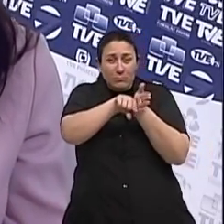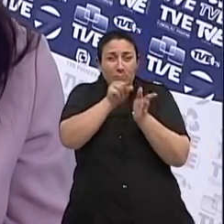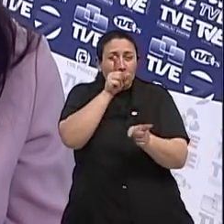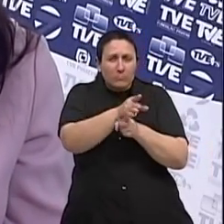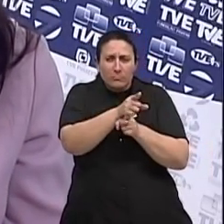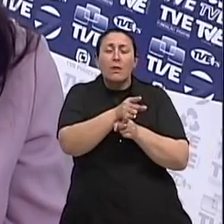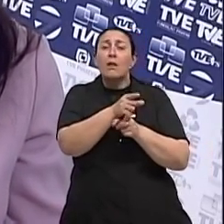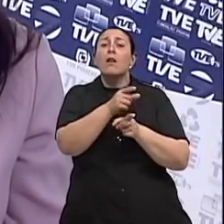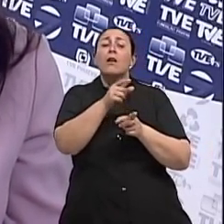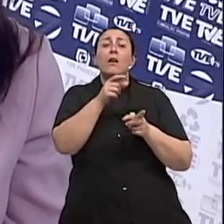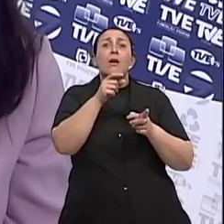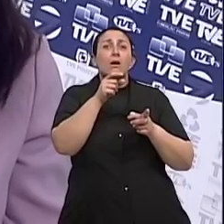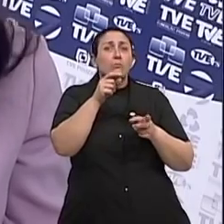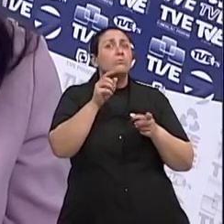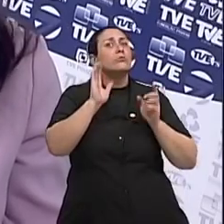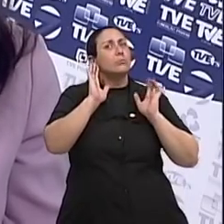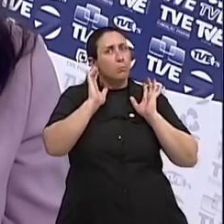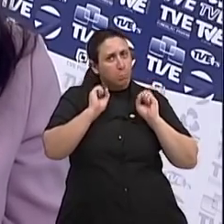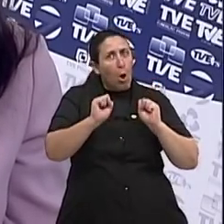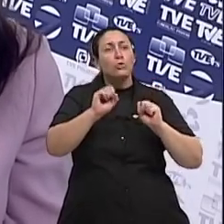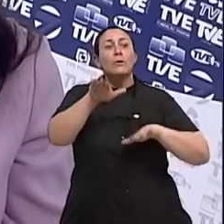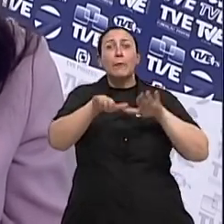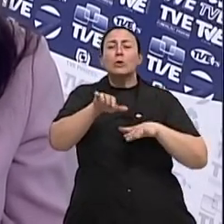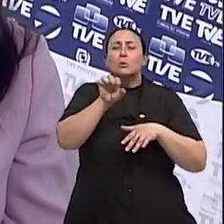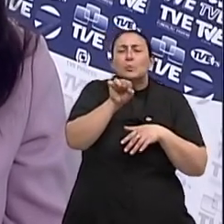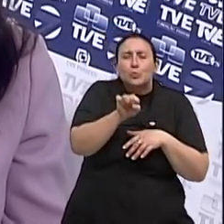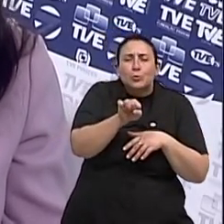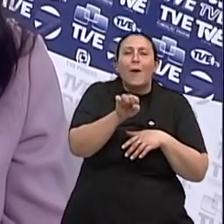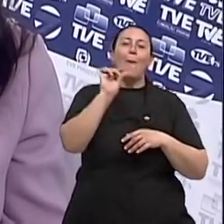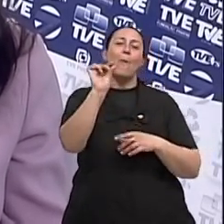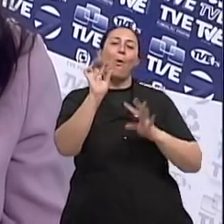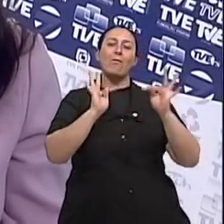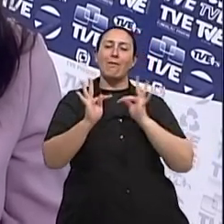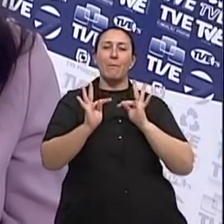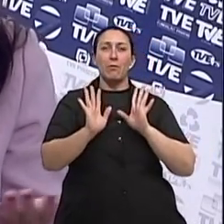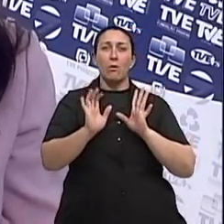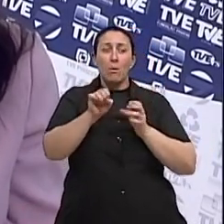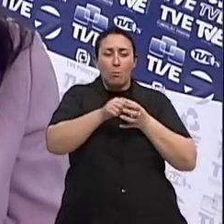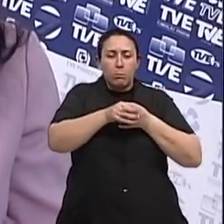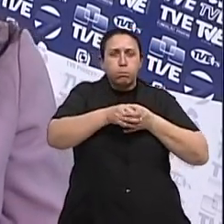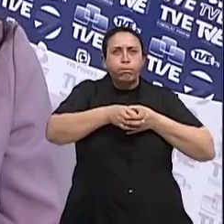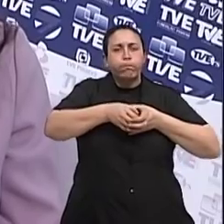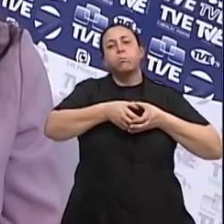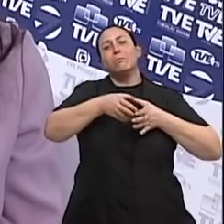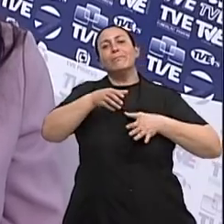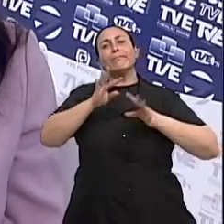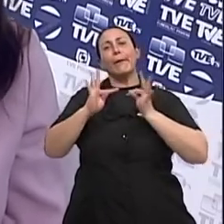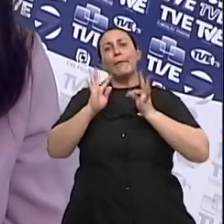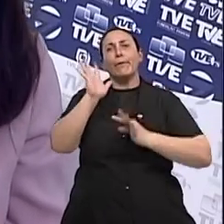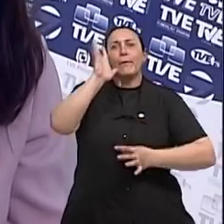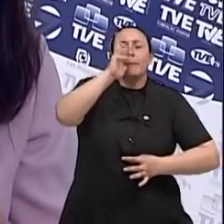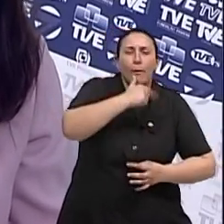vai influenciar no tamanho do tratamento e das sequelas. Por isso que a gente chama tanto a